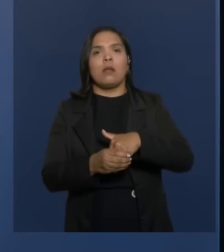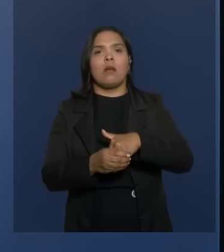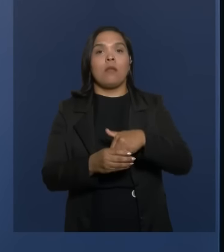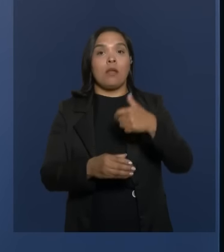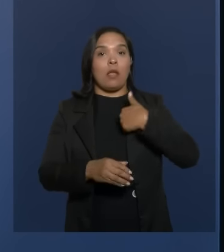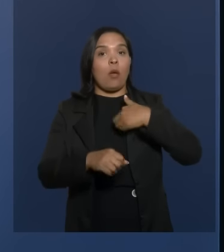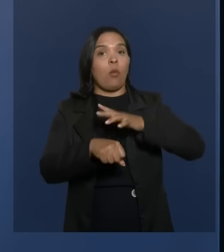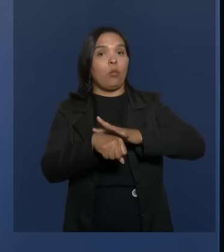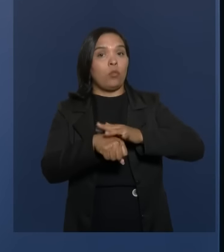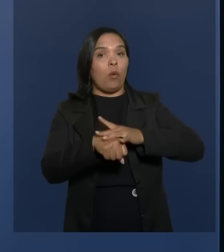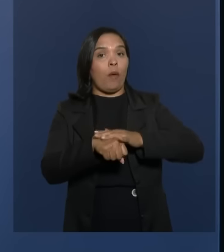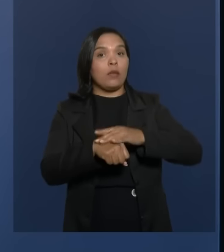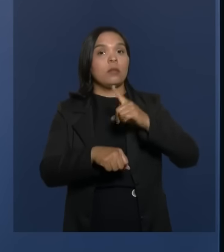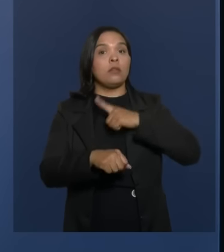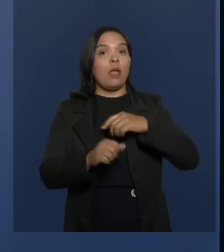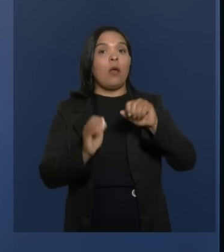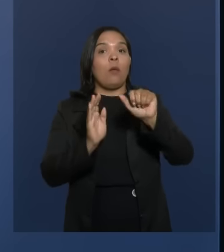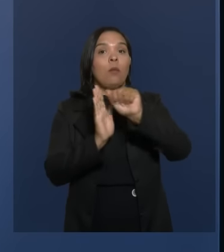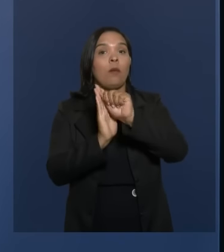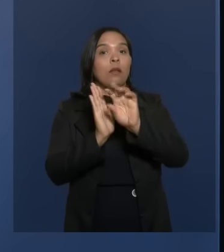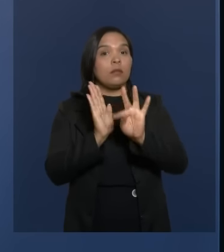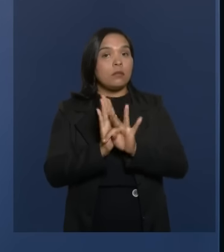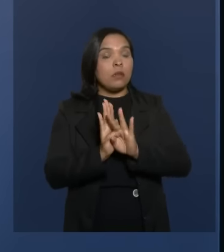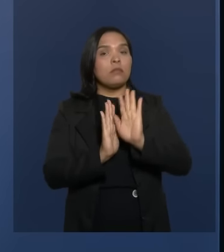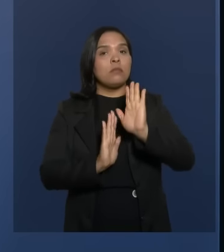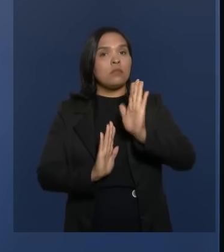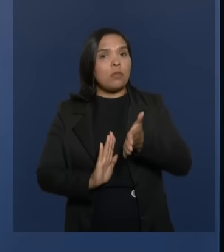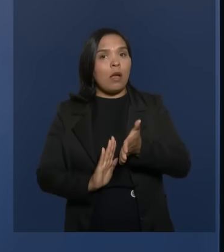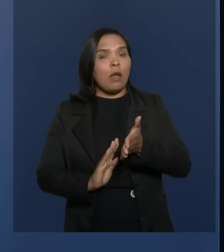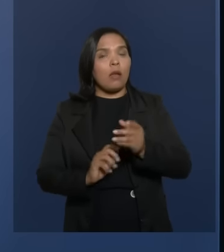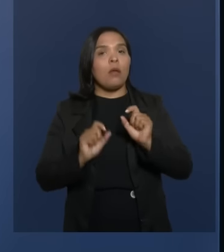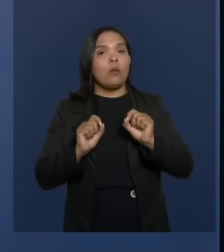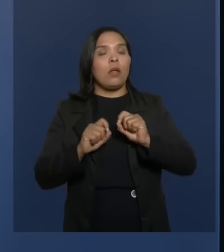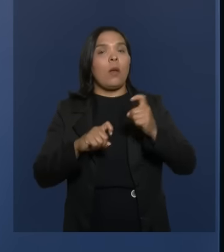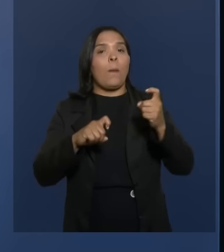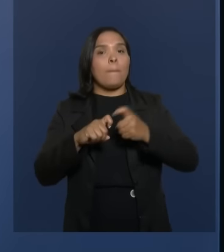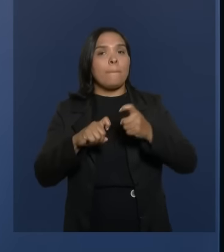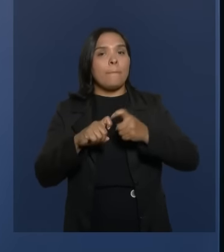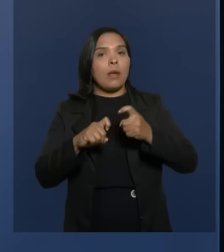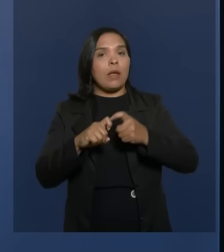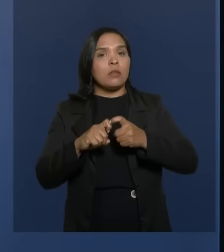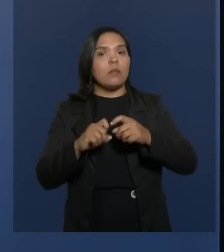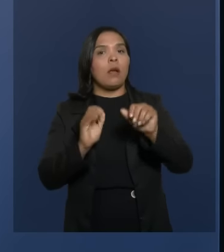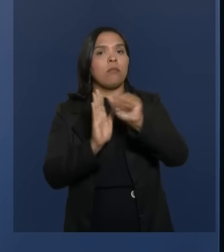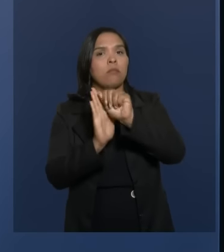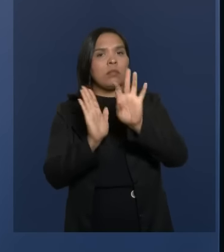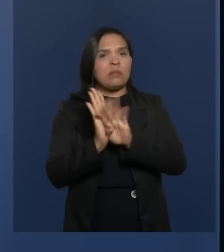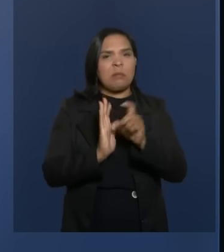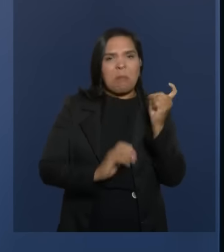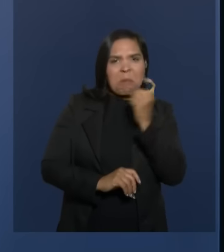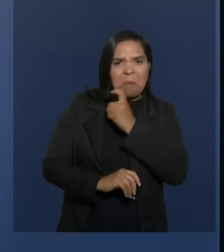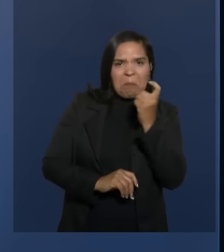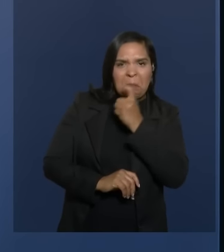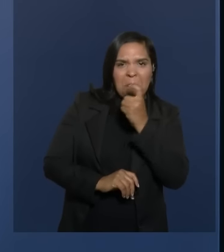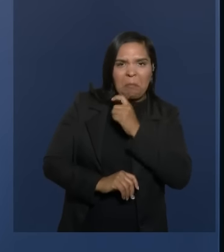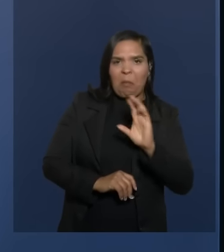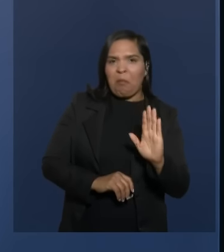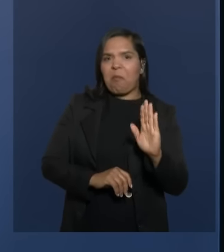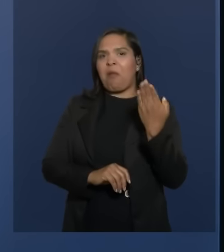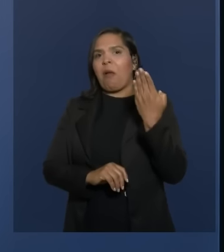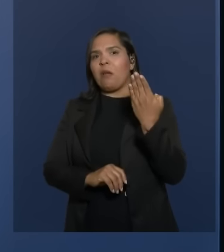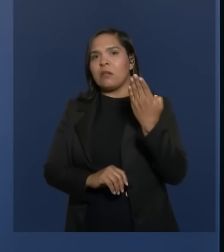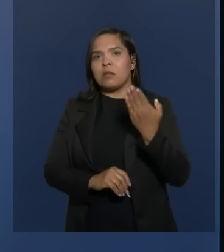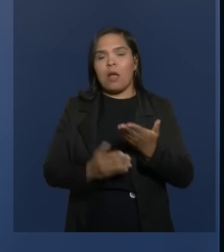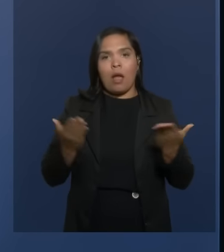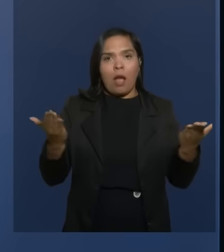doente, tem um atestado lá, será a candidata que o médico vai preencher um atestado mentiroso? Eu acho que quem está mentindo